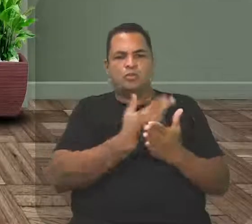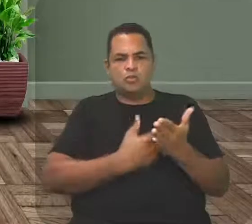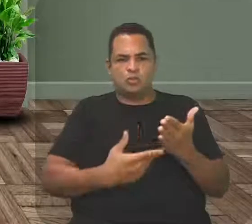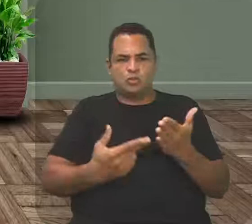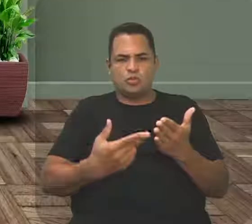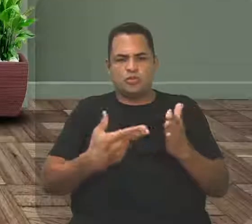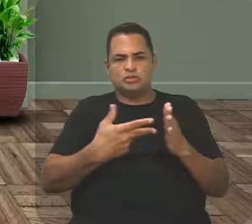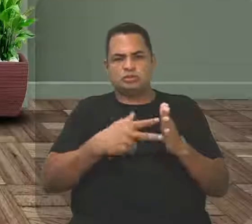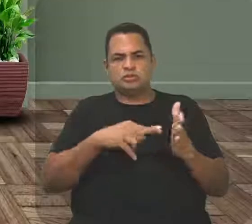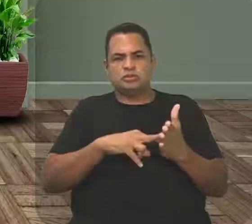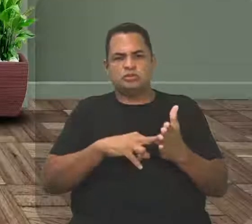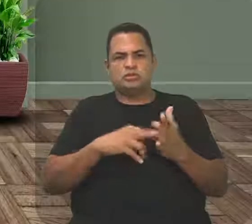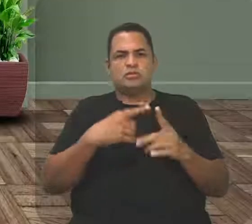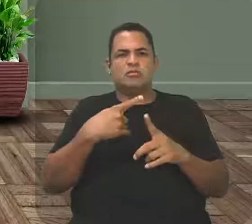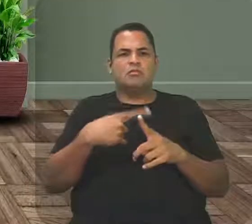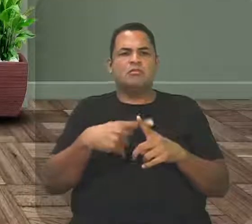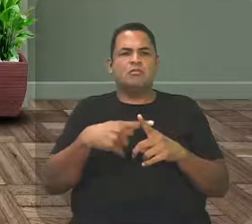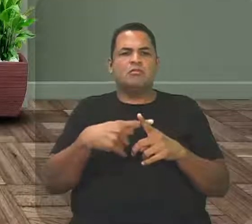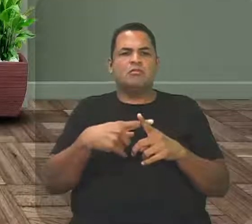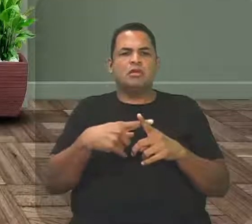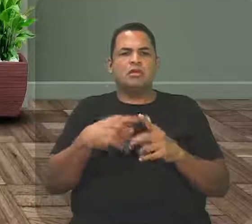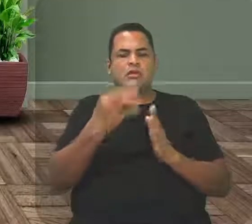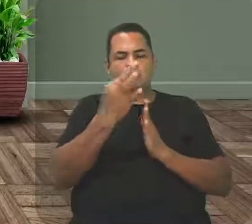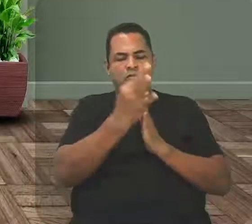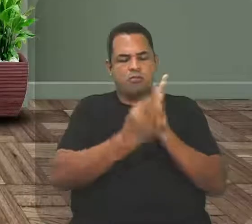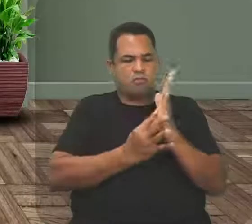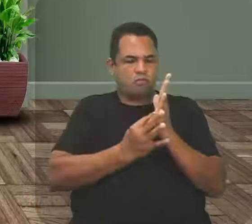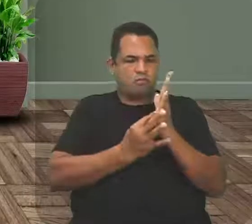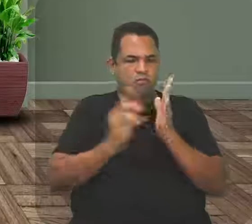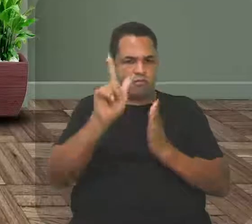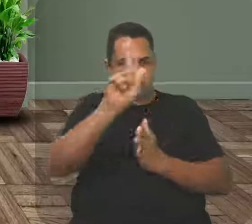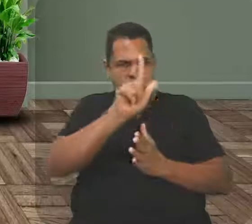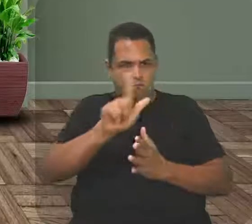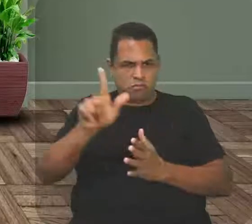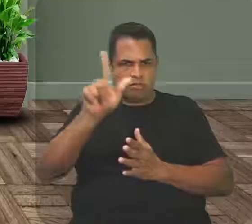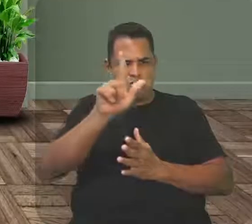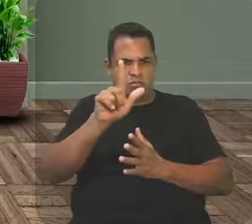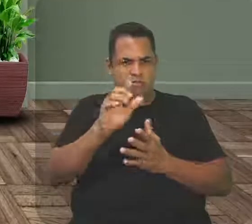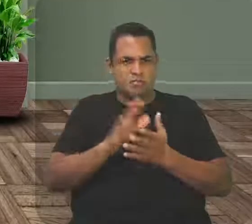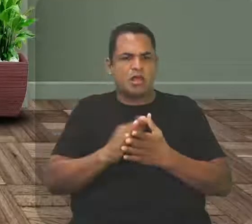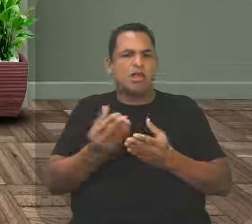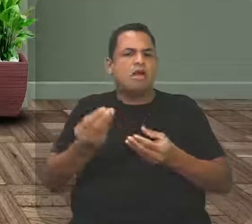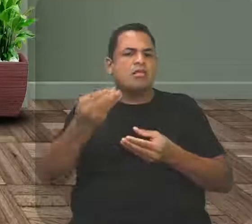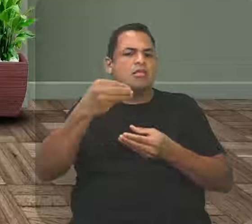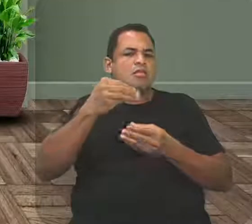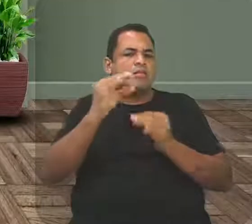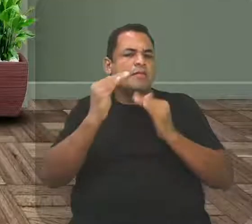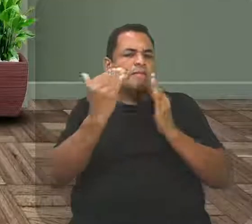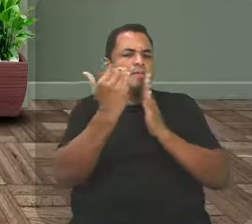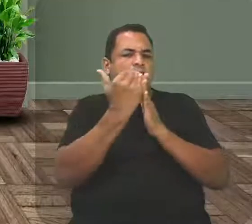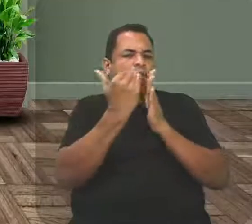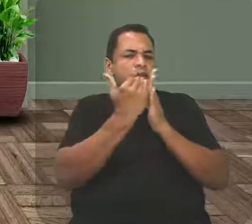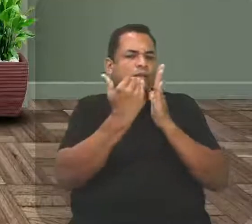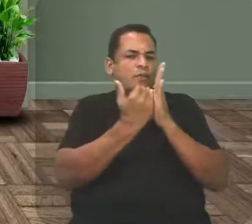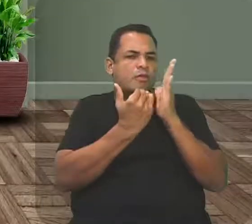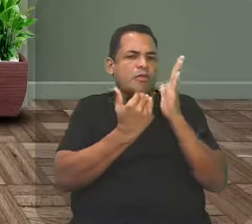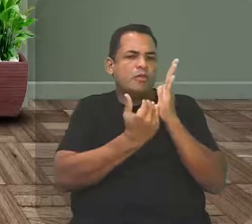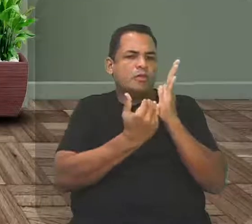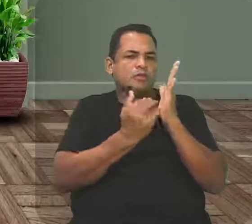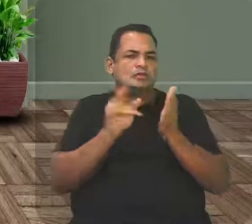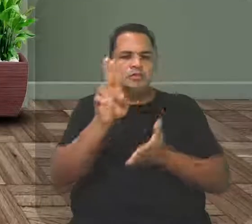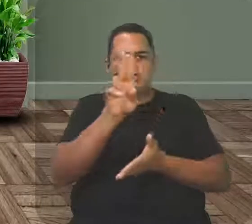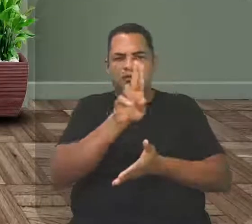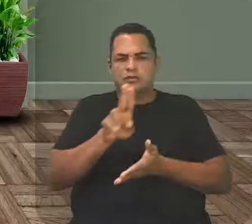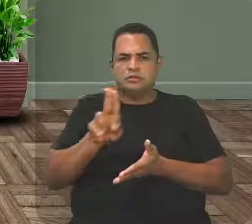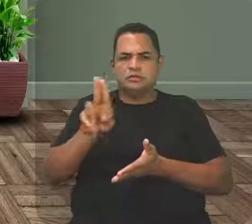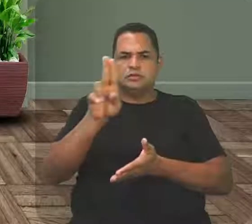Porque é um texto literário. É nessa composição que você vai, sim, usar esse